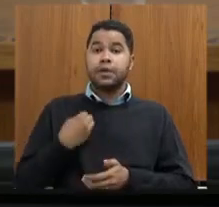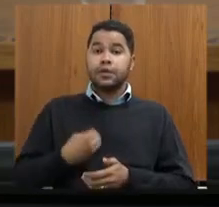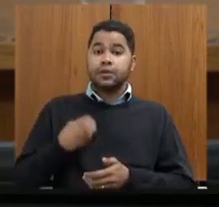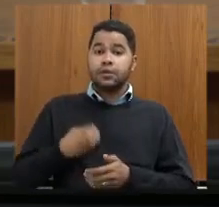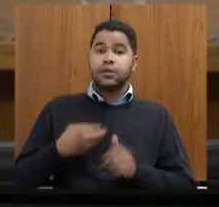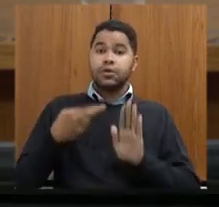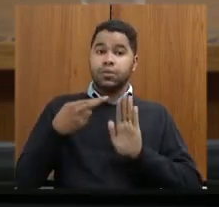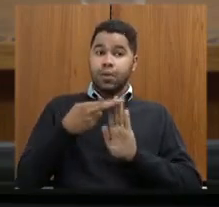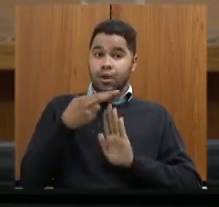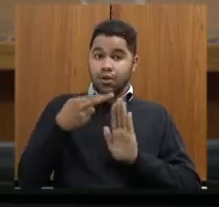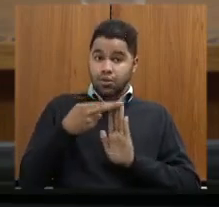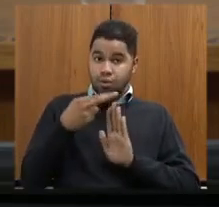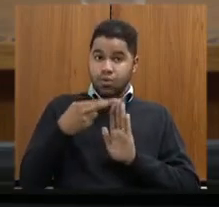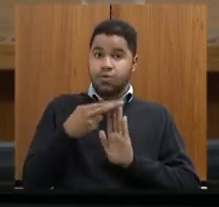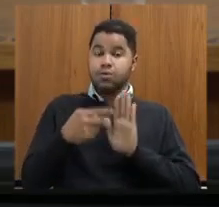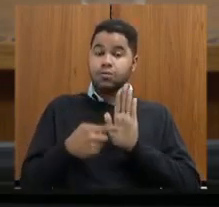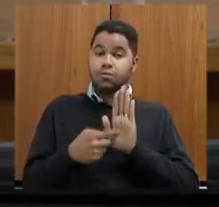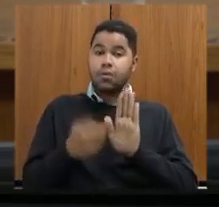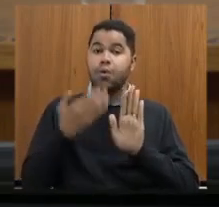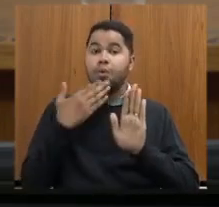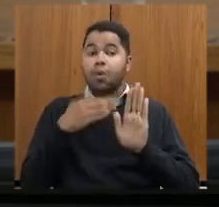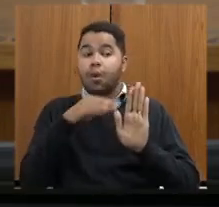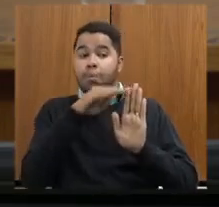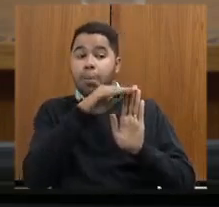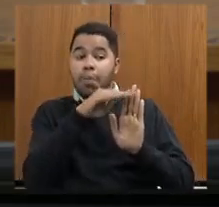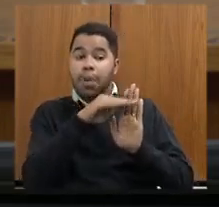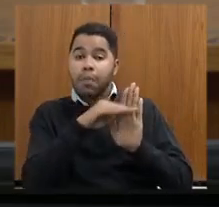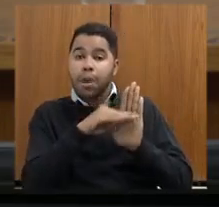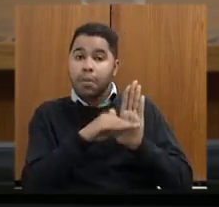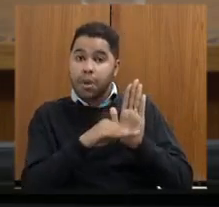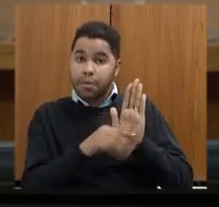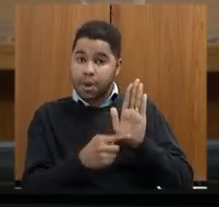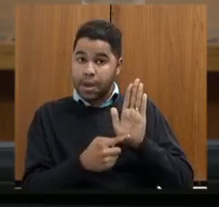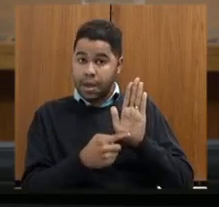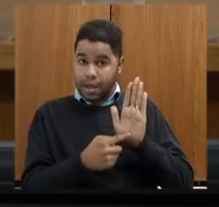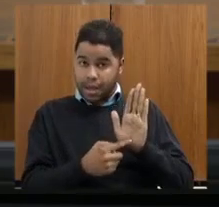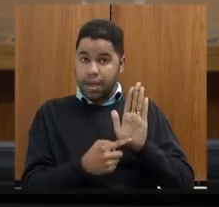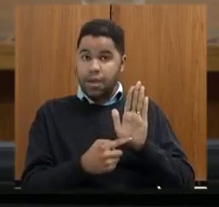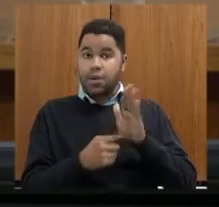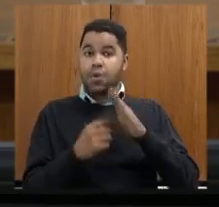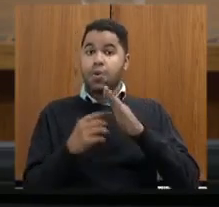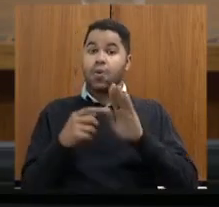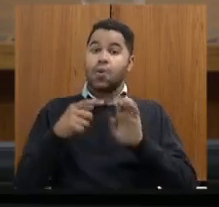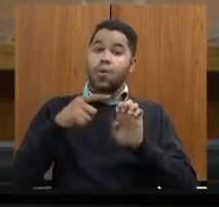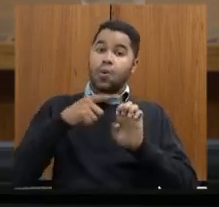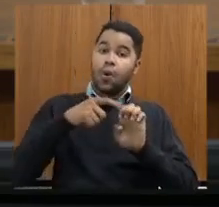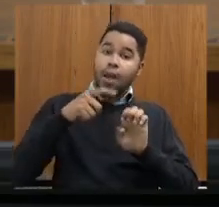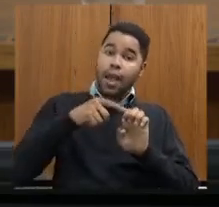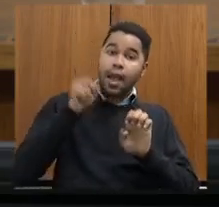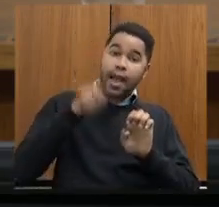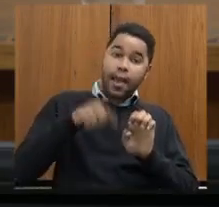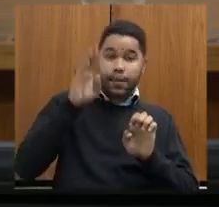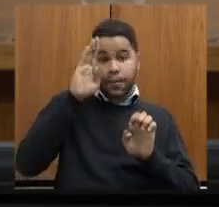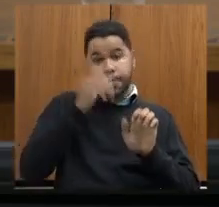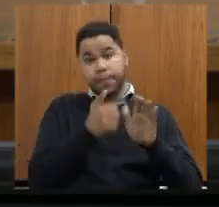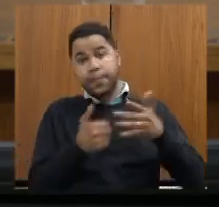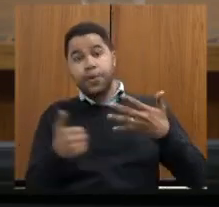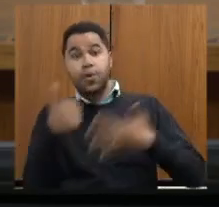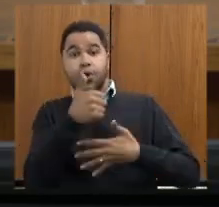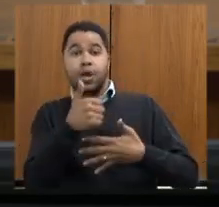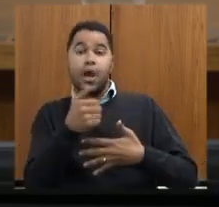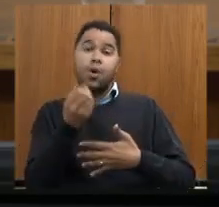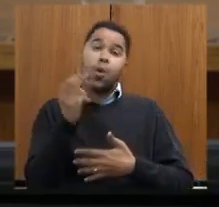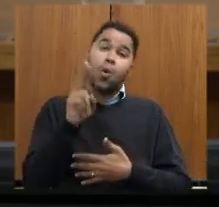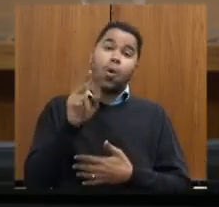resolução que estabelece quais são os critérios para que os empreendimentos sejam definidos como prioritários ou interesse